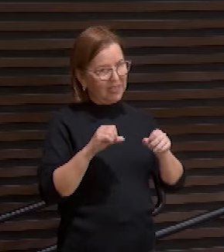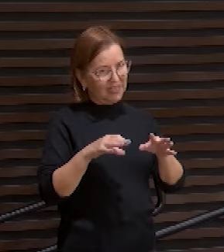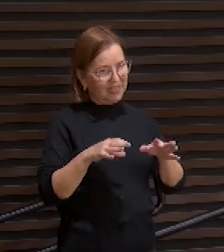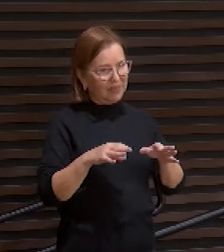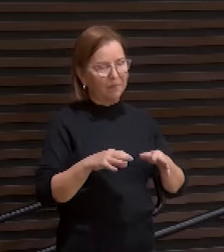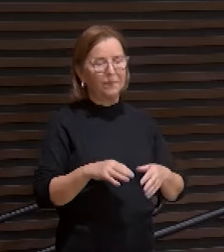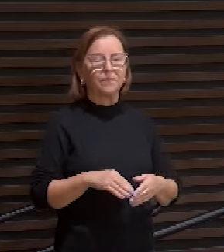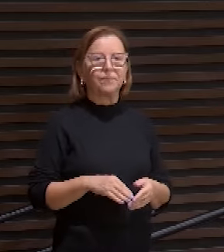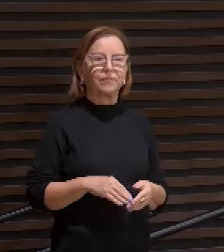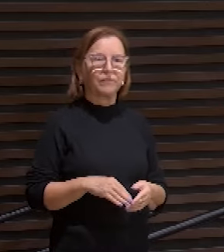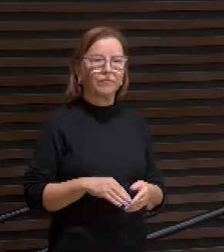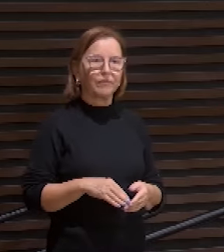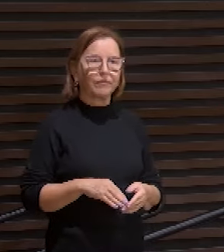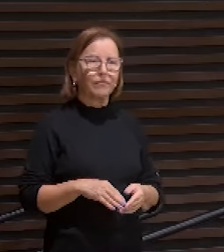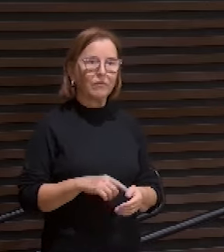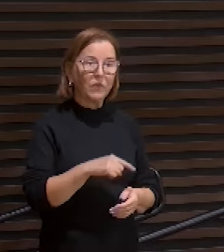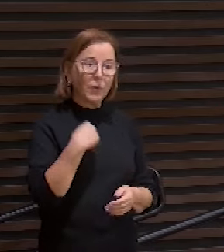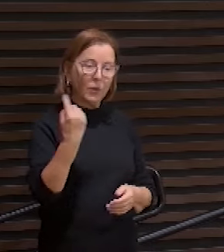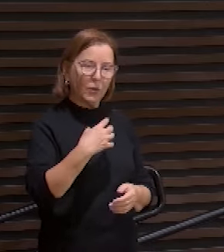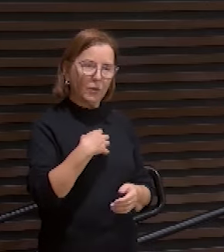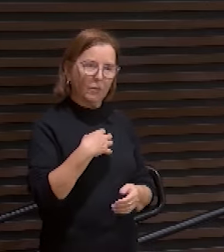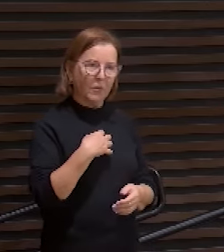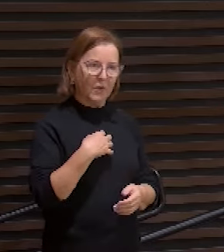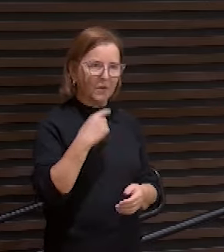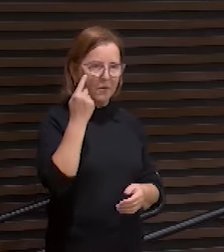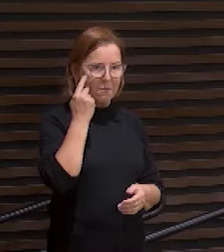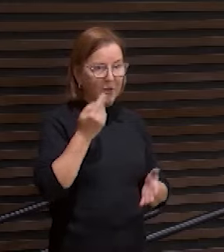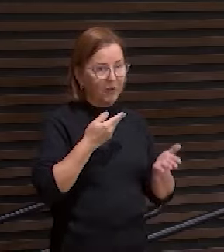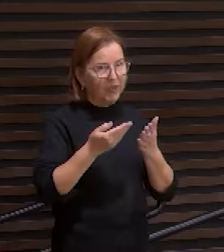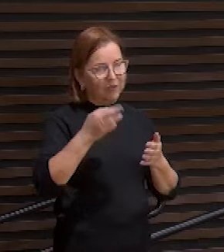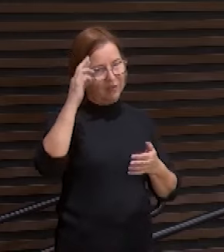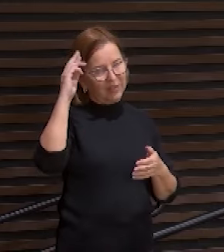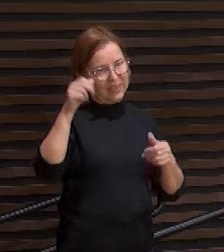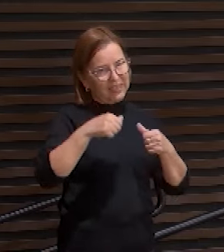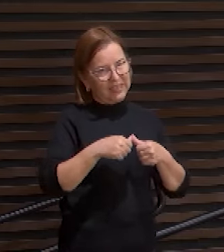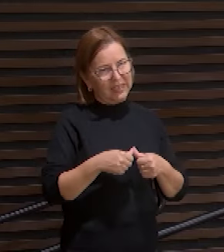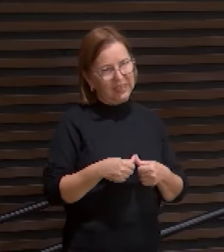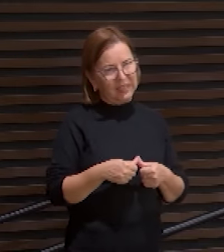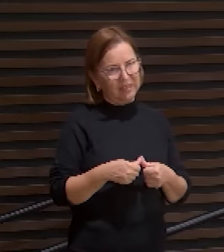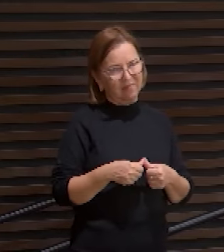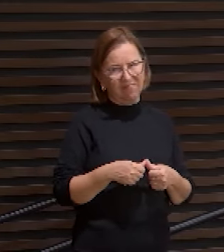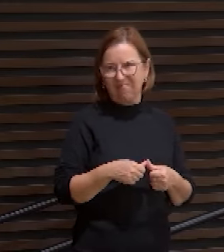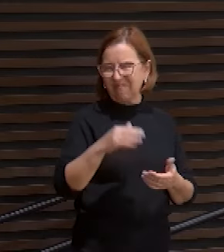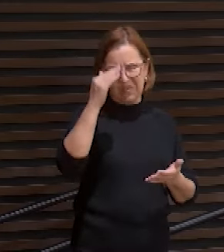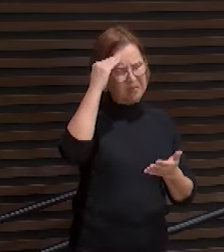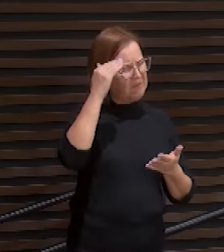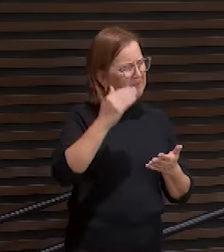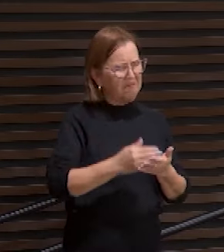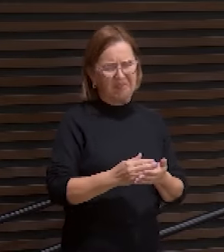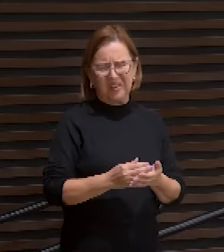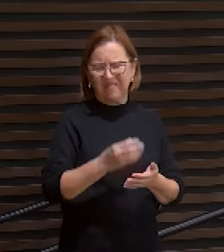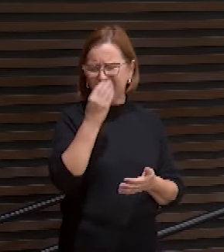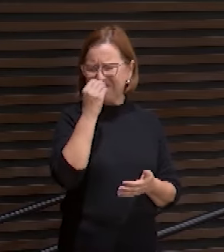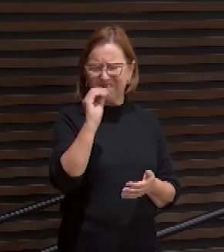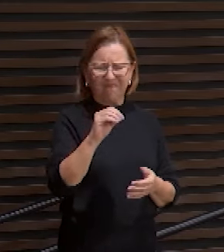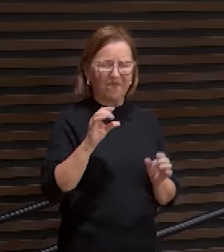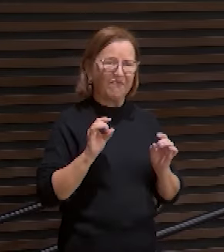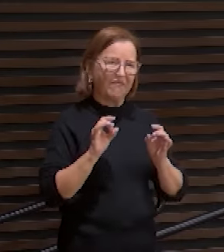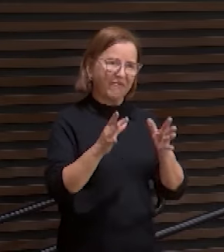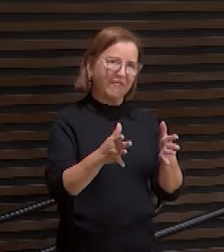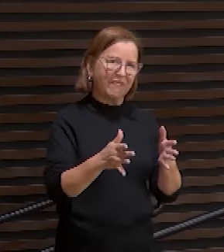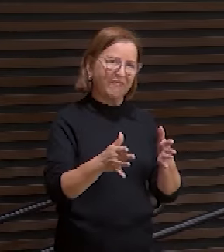a nossa postura para com o servo do Senhor é esta incredulidade desprezo rejeição